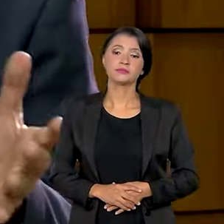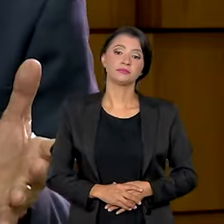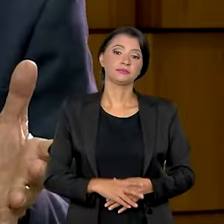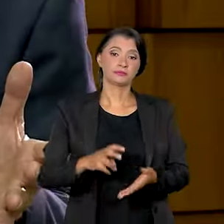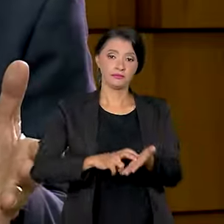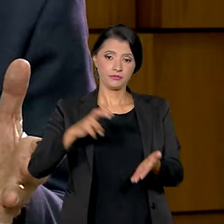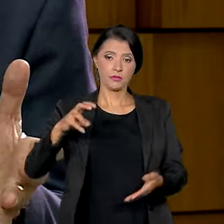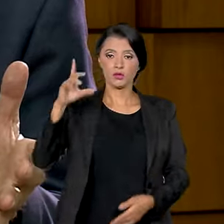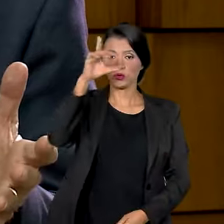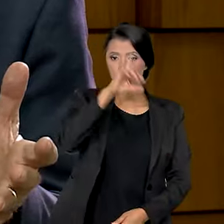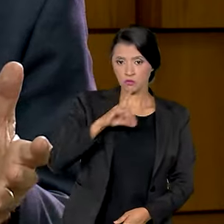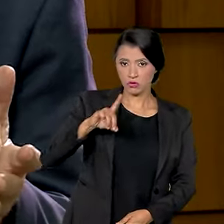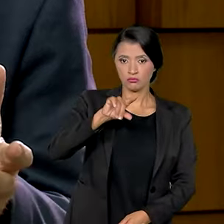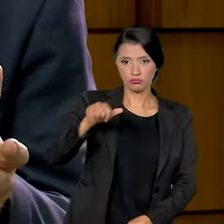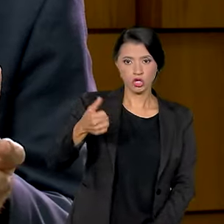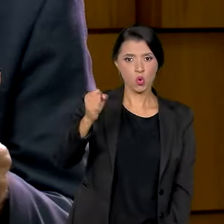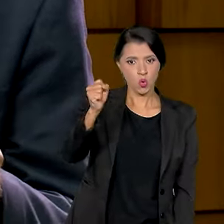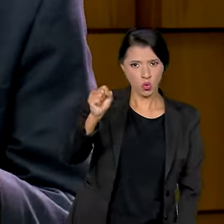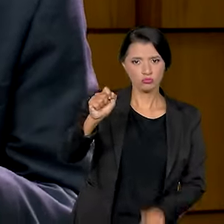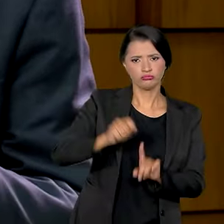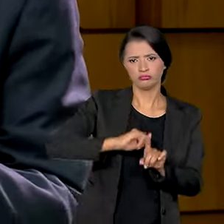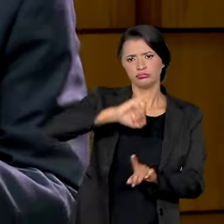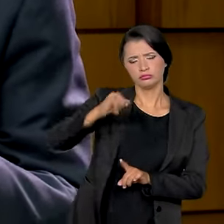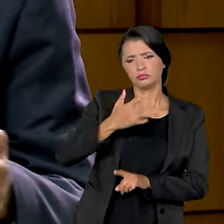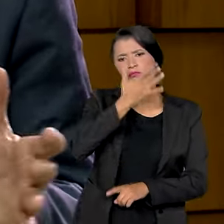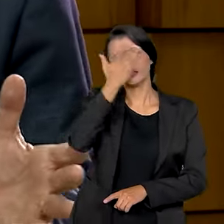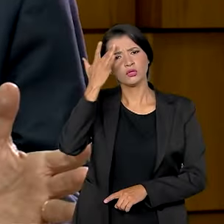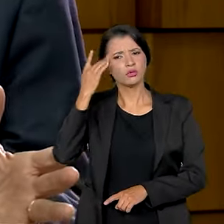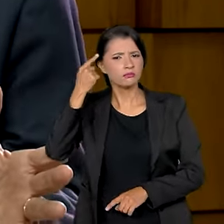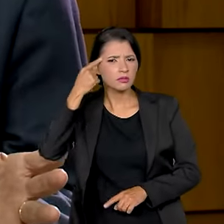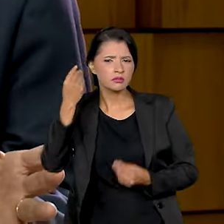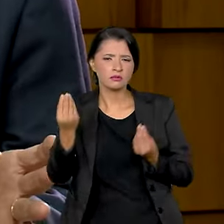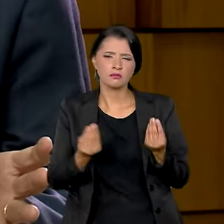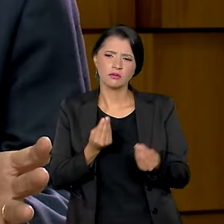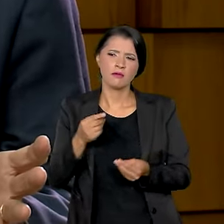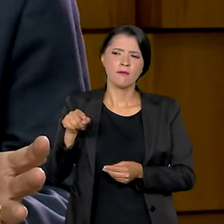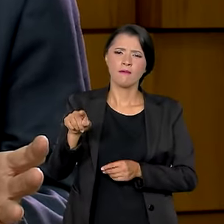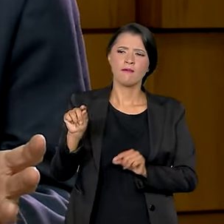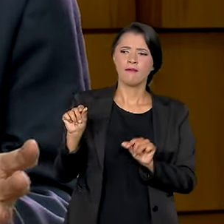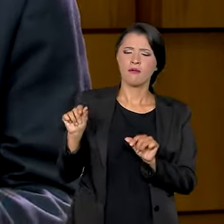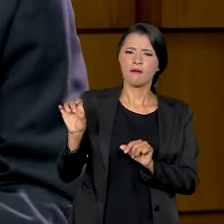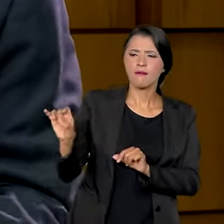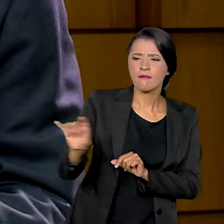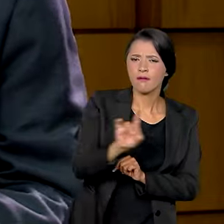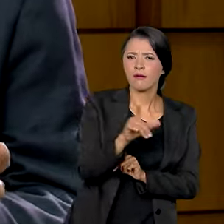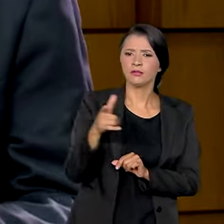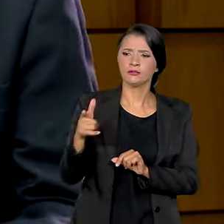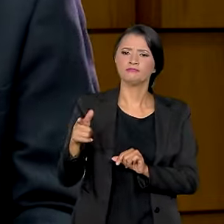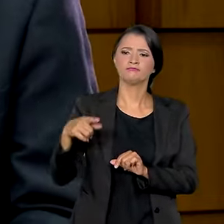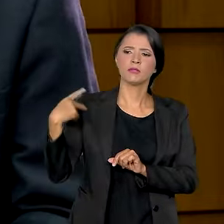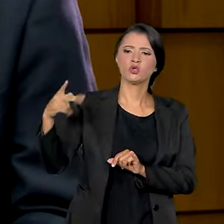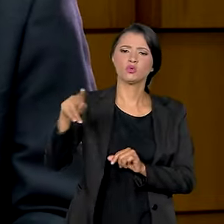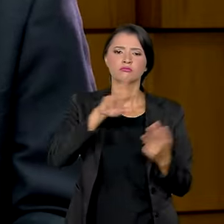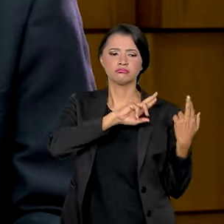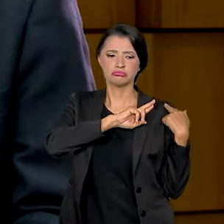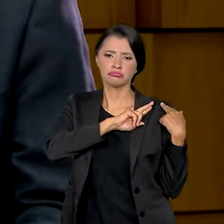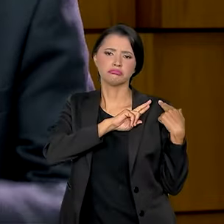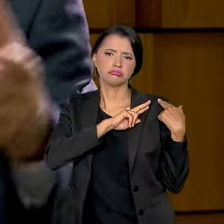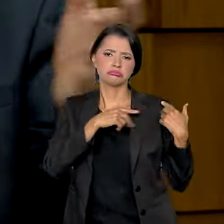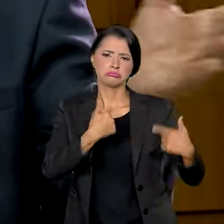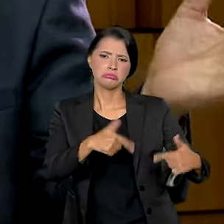De manhã, no domingo, do dia 8, todo mundo achava que cada um iria cumprir as suas